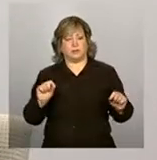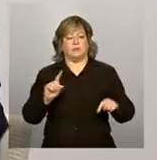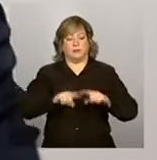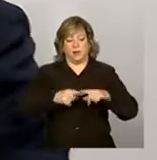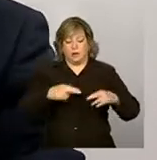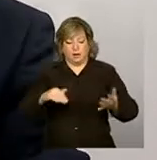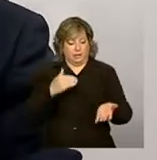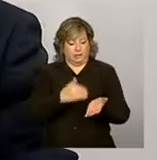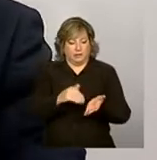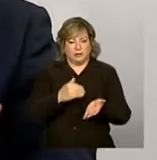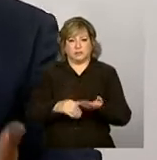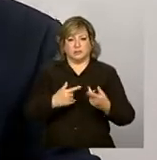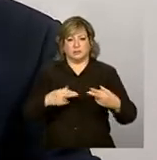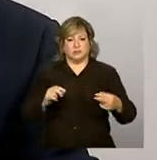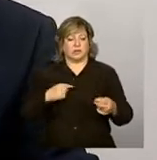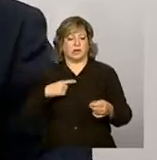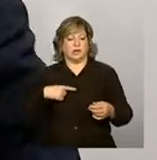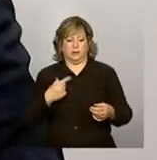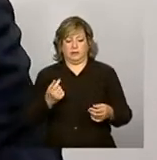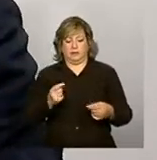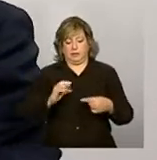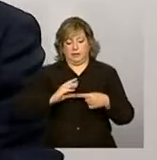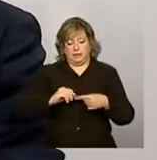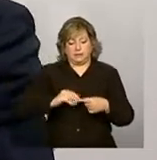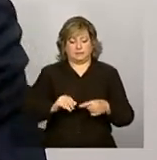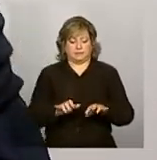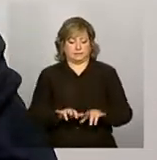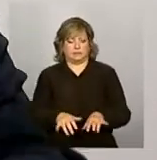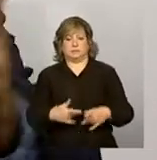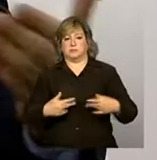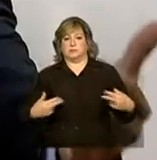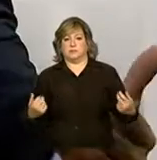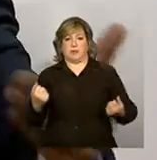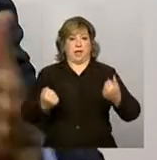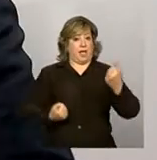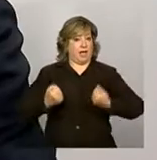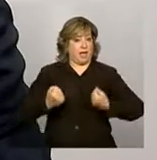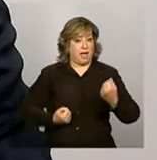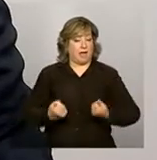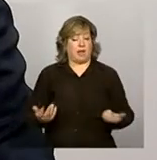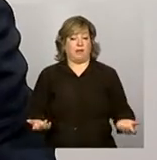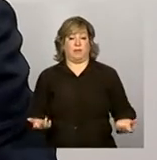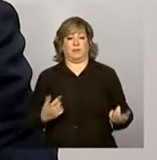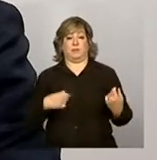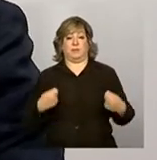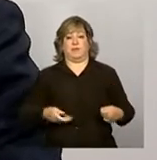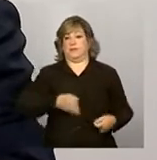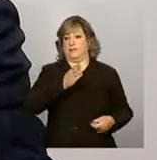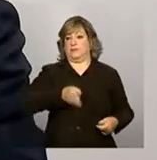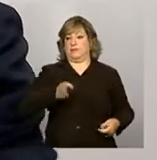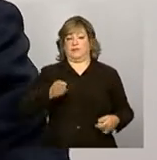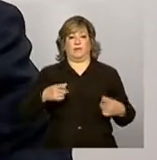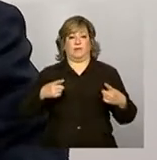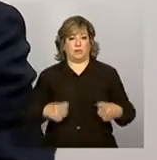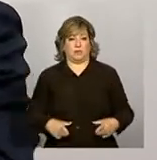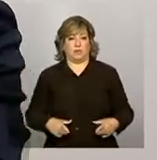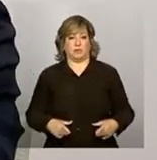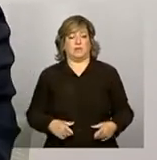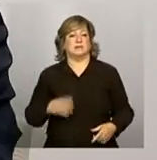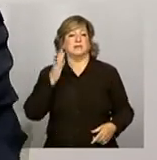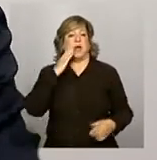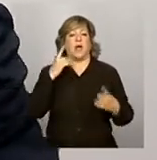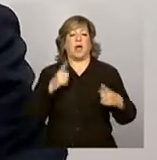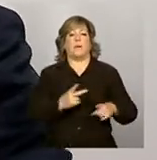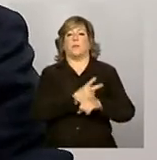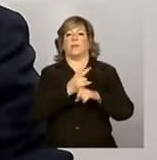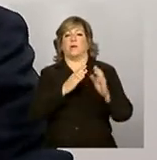de escritório, precisa de um computador, precisa de um automóvel para ir até uma localidade, para identificar não localizados, fazer